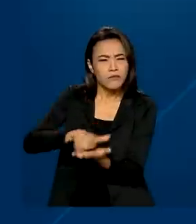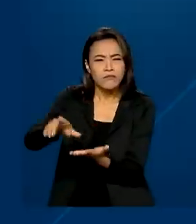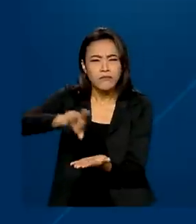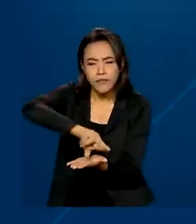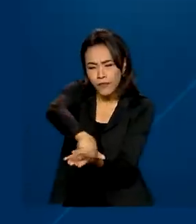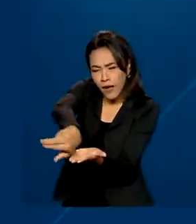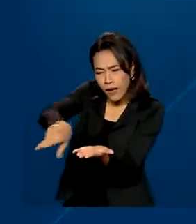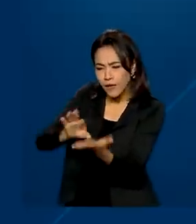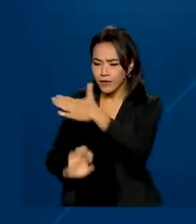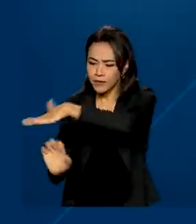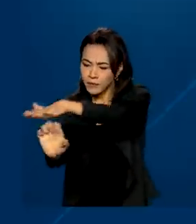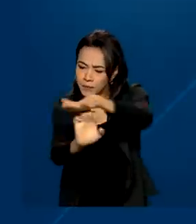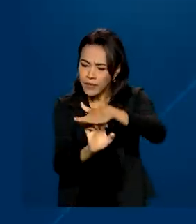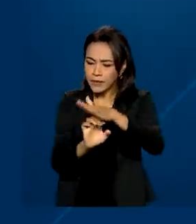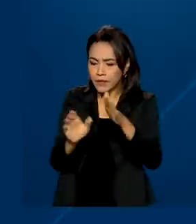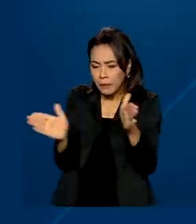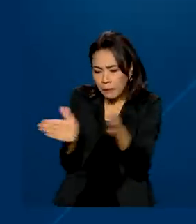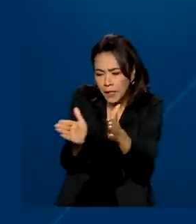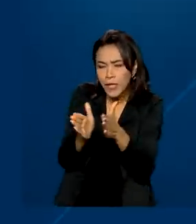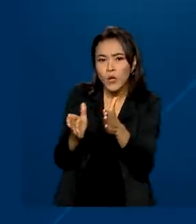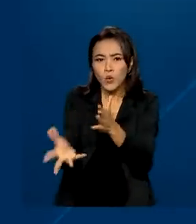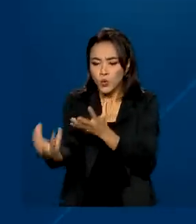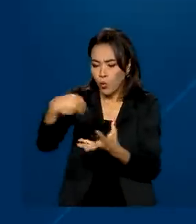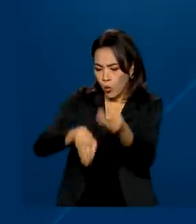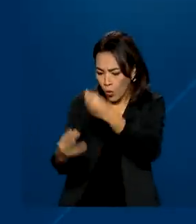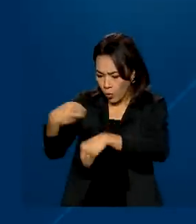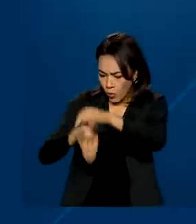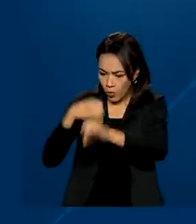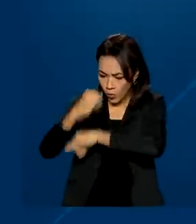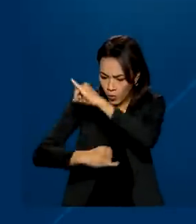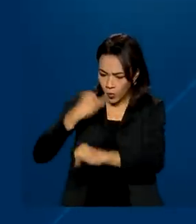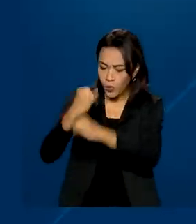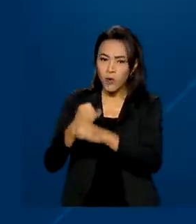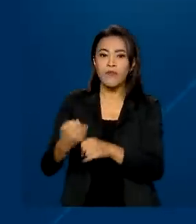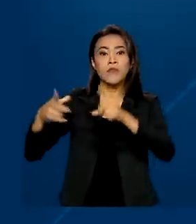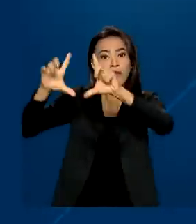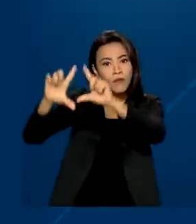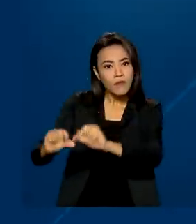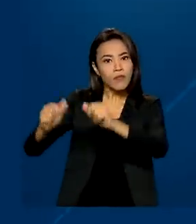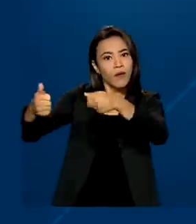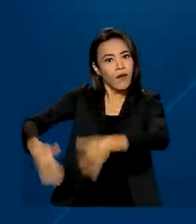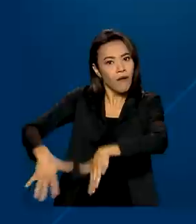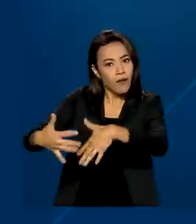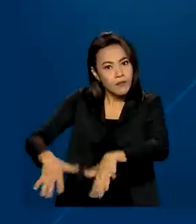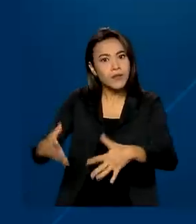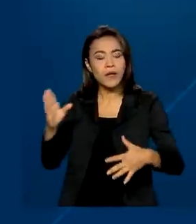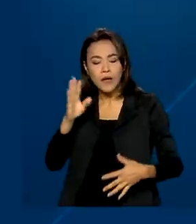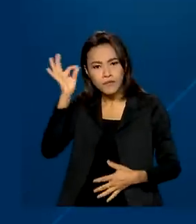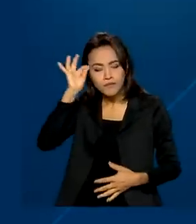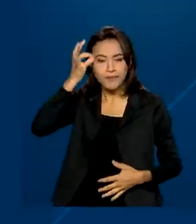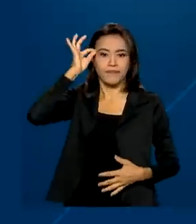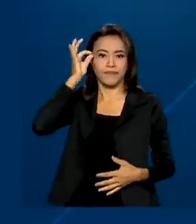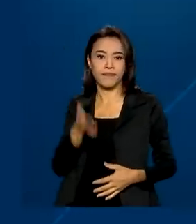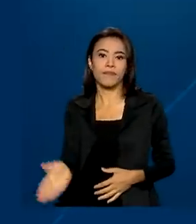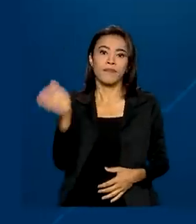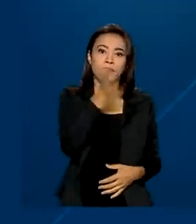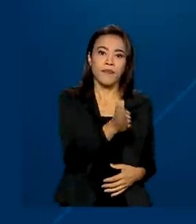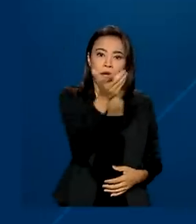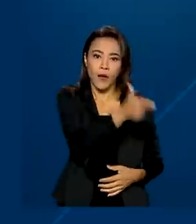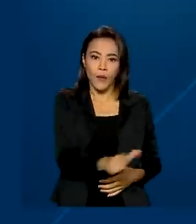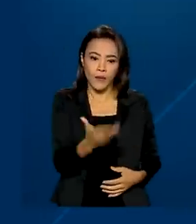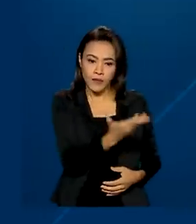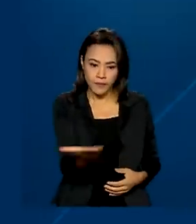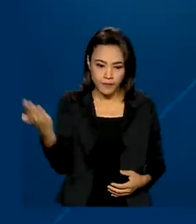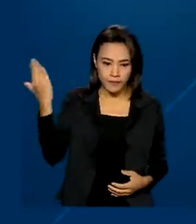pequenas e médias empresas. As ferramentas utilizadas terão baixo custo e rápida implementação. A outra modalidade